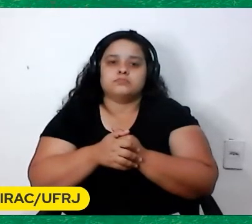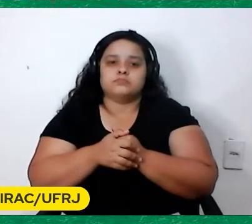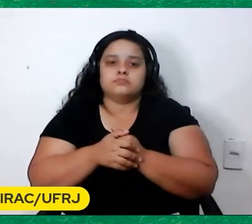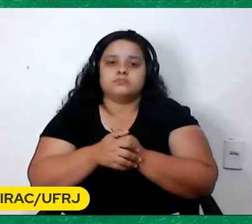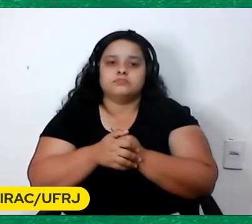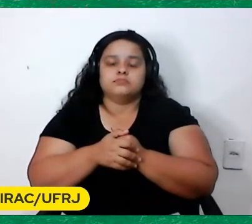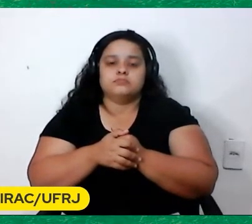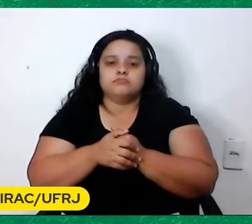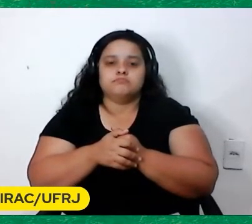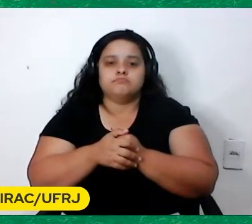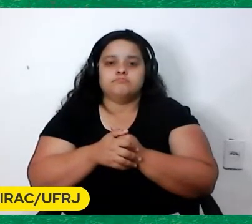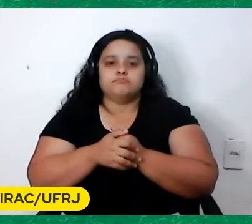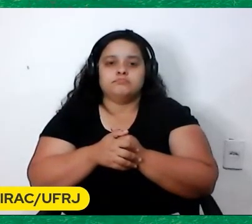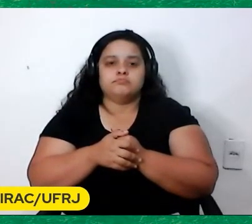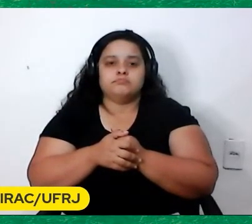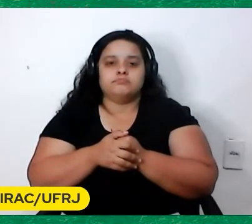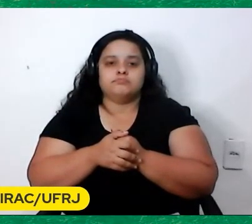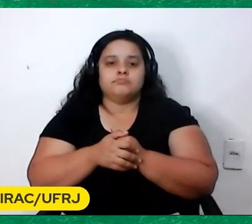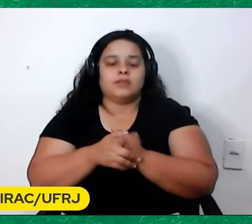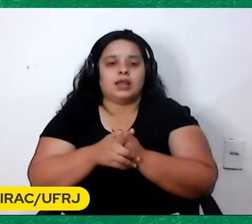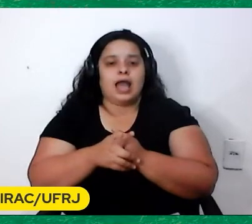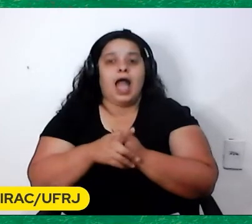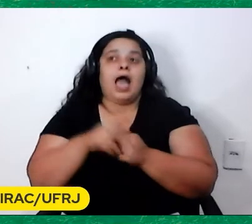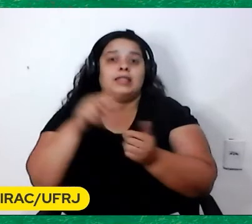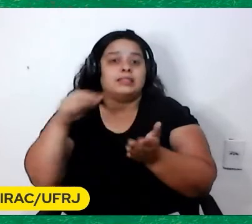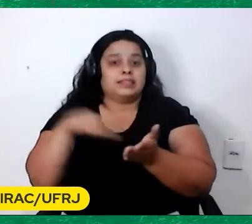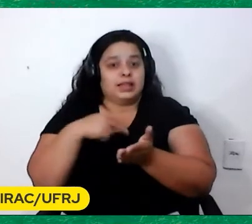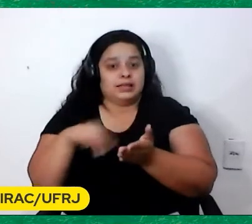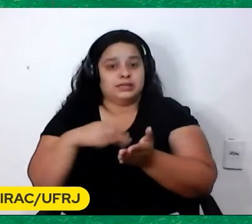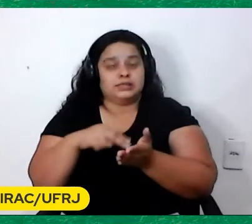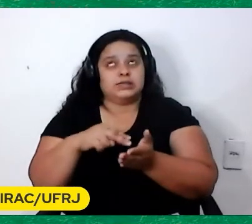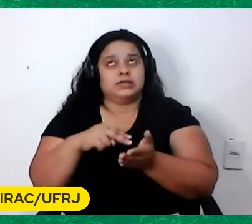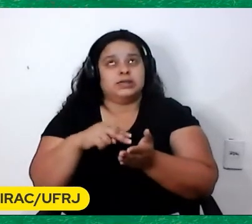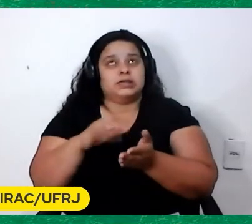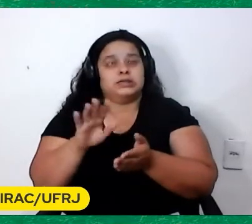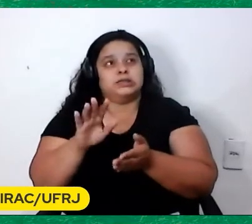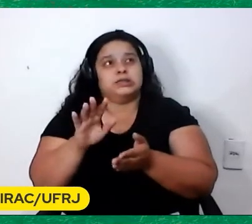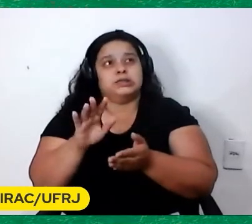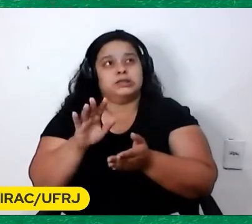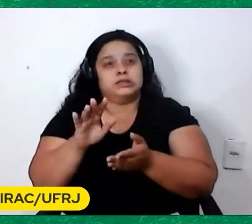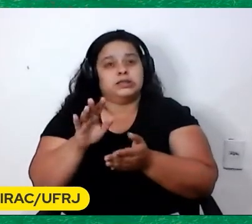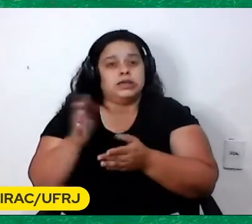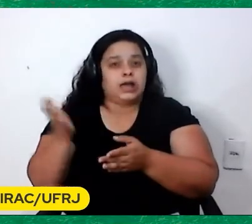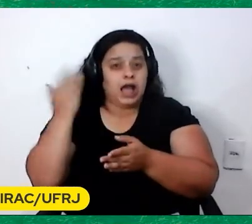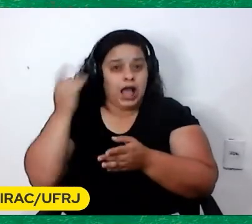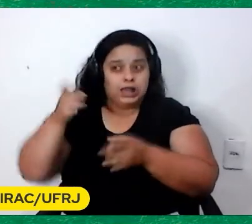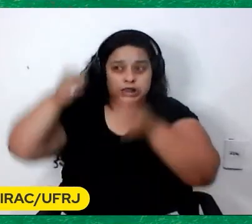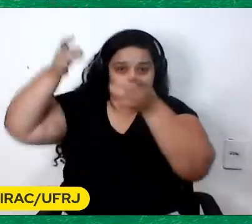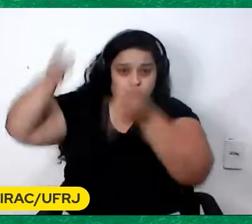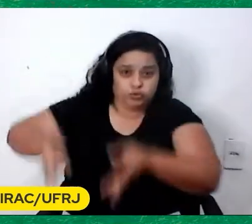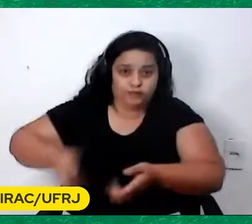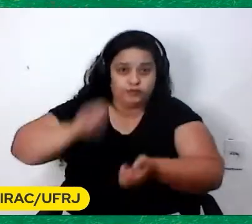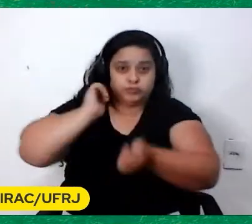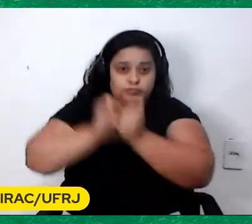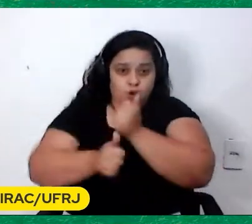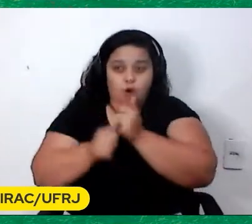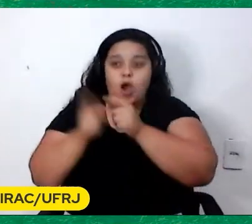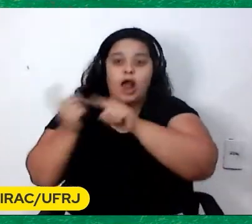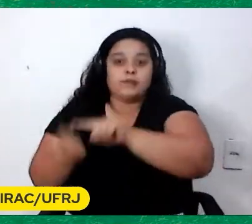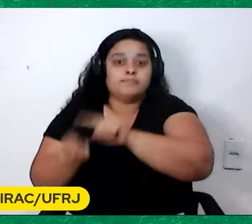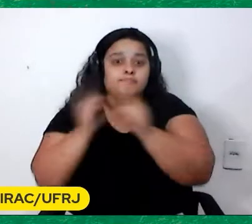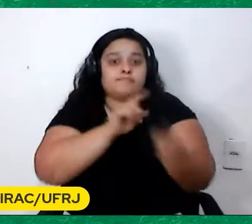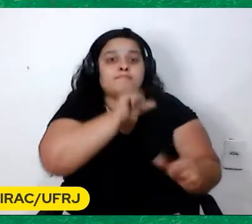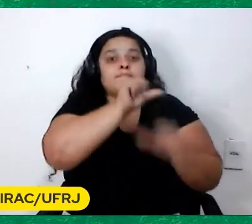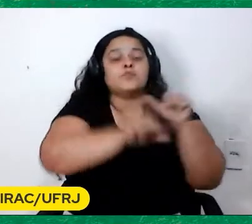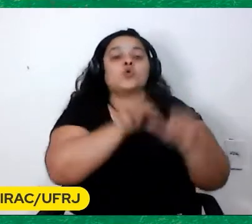Realmente Tanto que A dança dele Quando ele largou o futebol Ele trocou o futebol Pela dança Pela dança